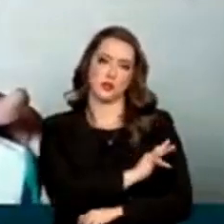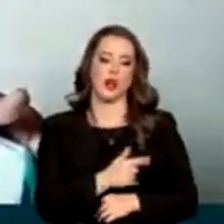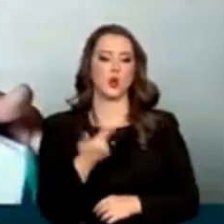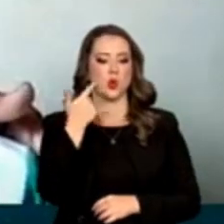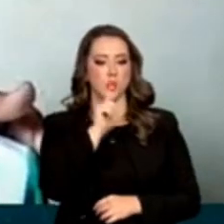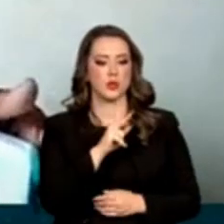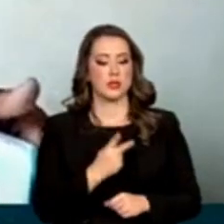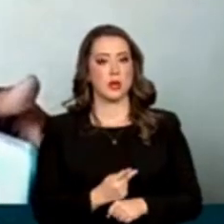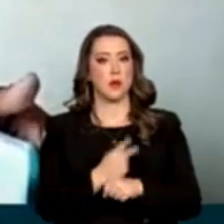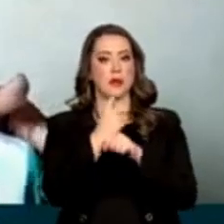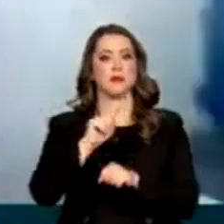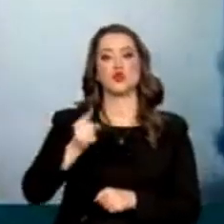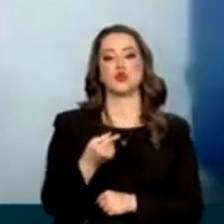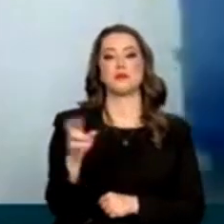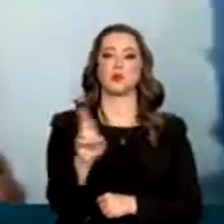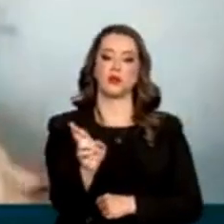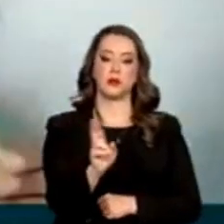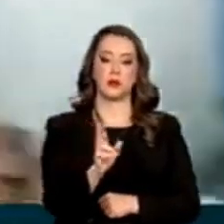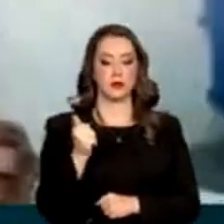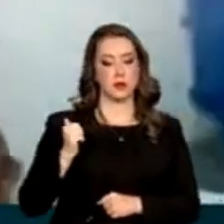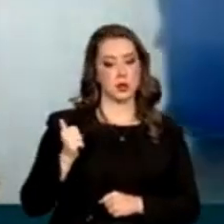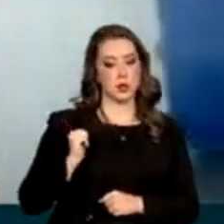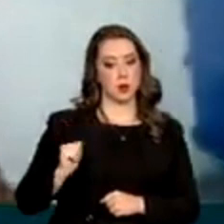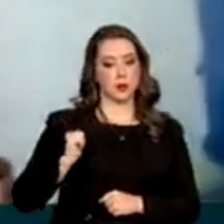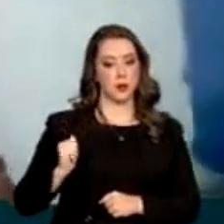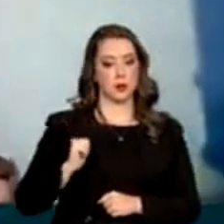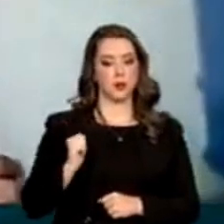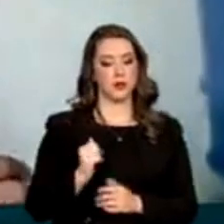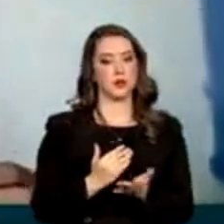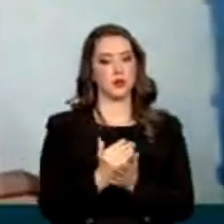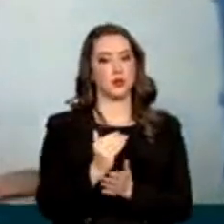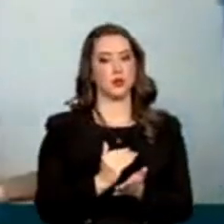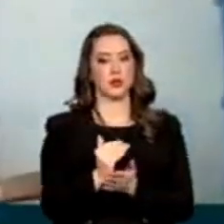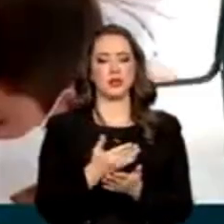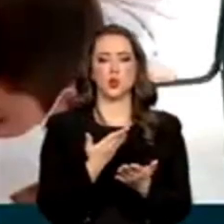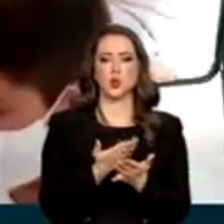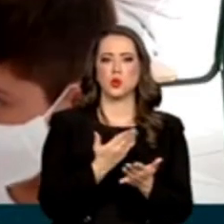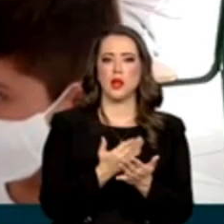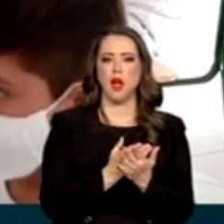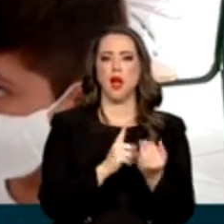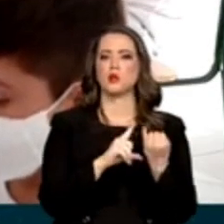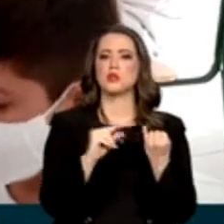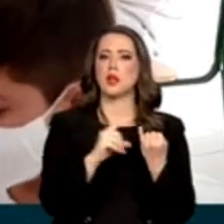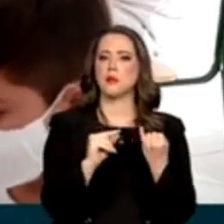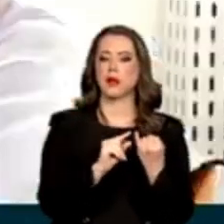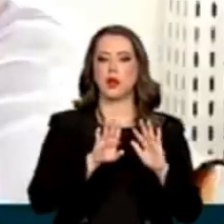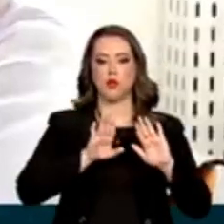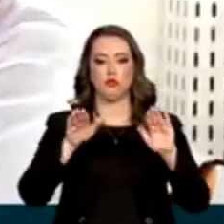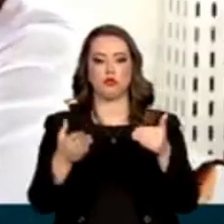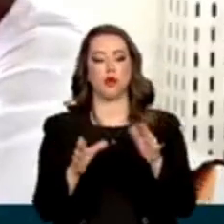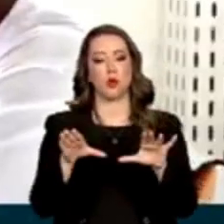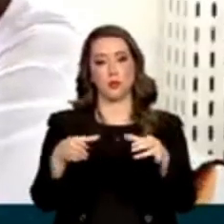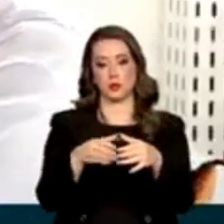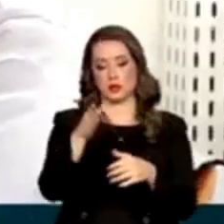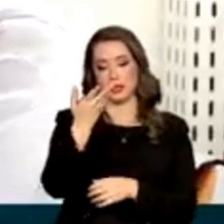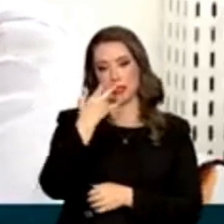ganhou um prêmio de mil reais e uma bolsa de iniciação científica do CNPq voltada para famílias que integram o